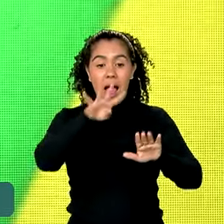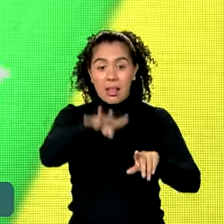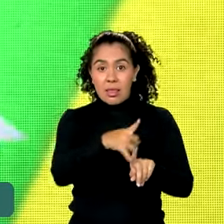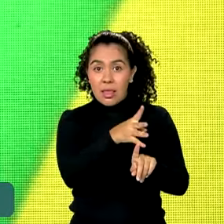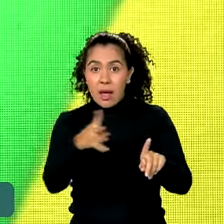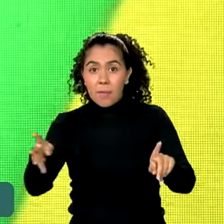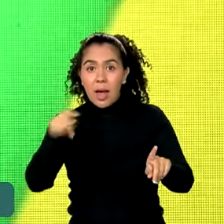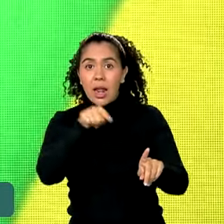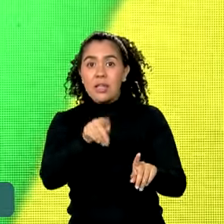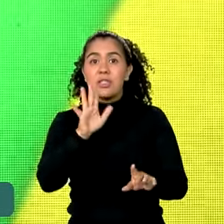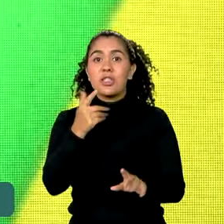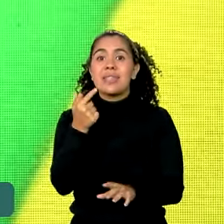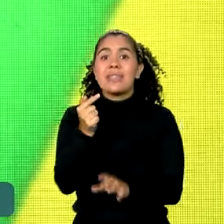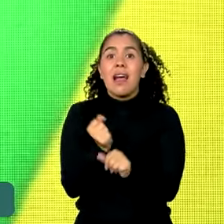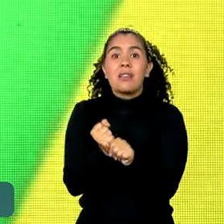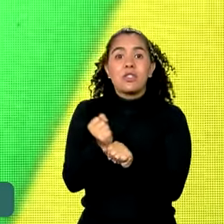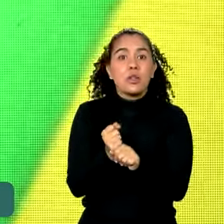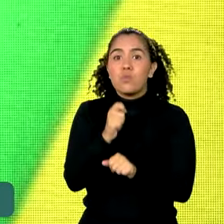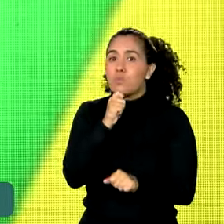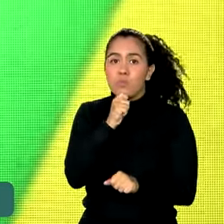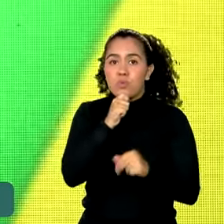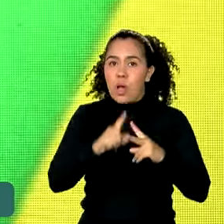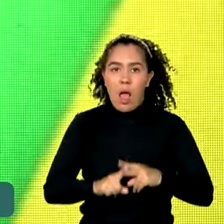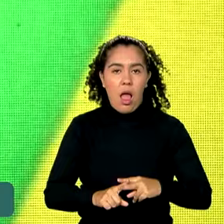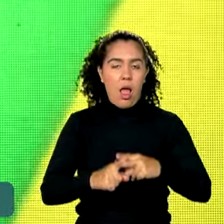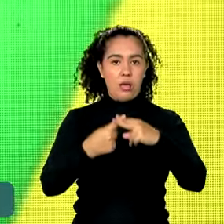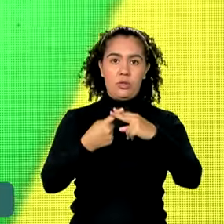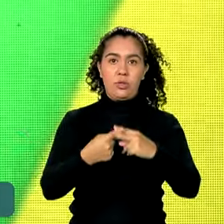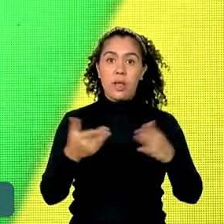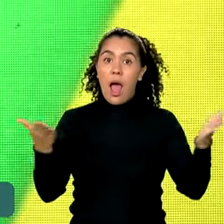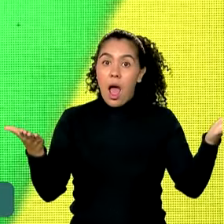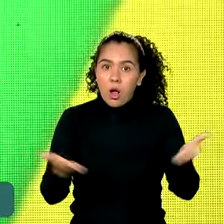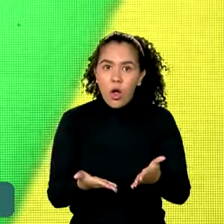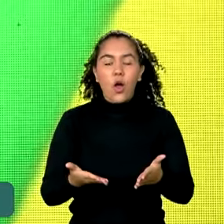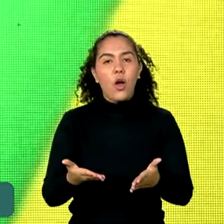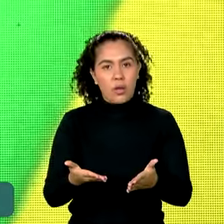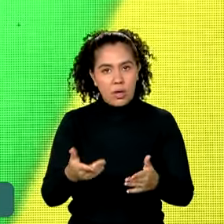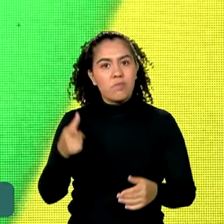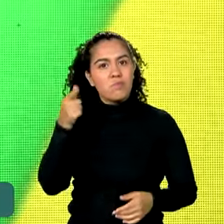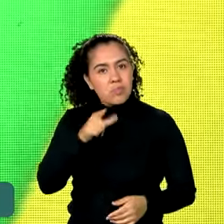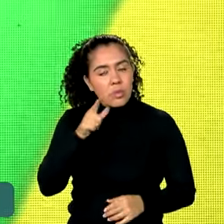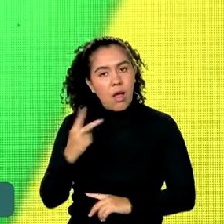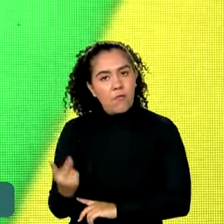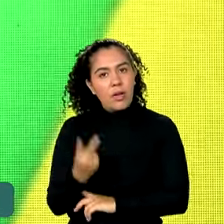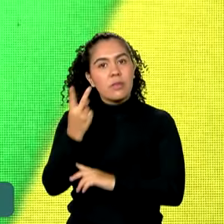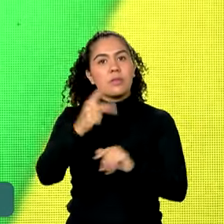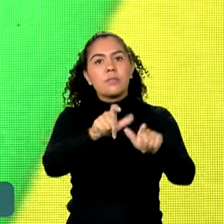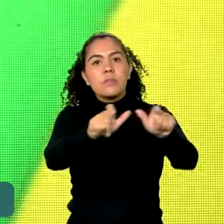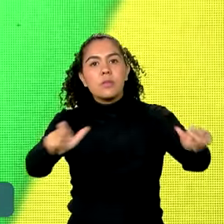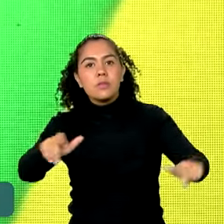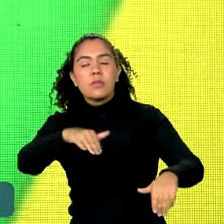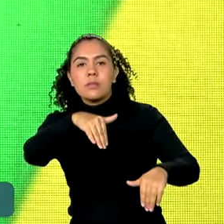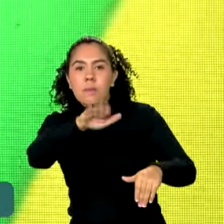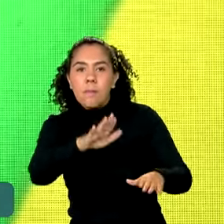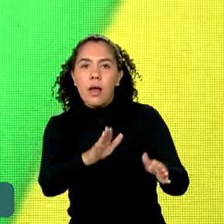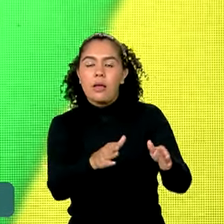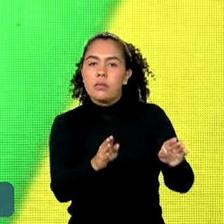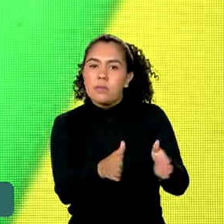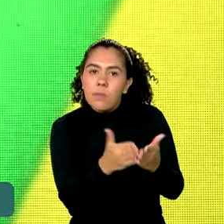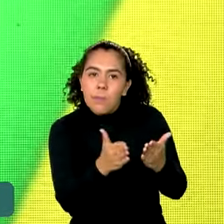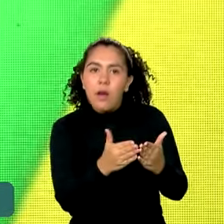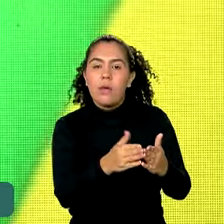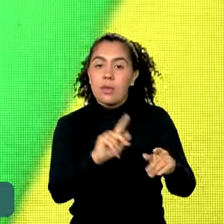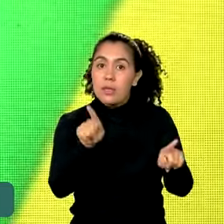havia sete anos. Voltou a valorizar aqueles mais vulneráveis, praticamente dobramos o valor